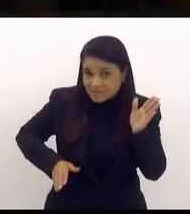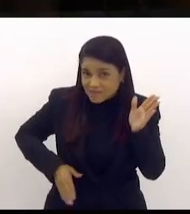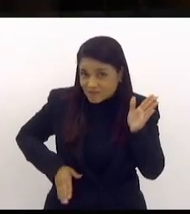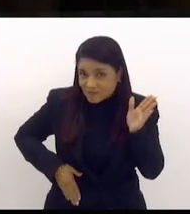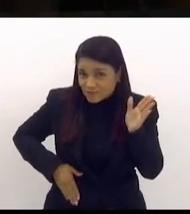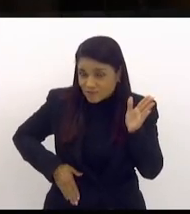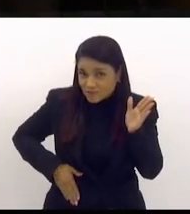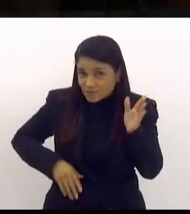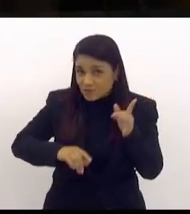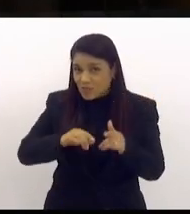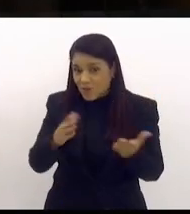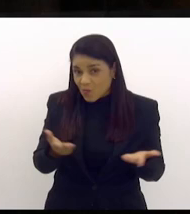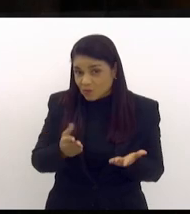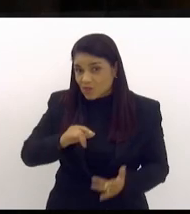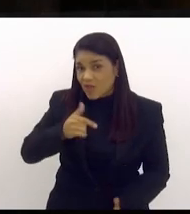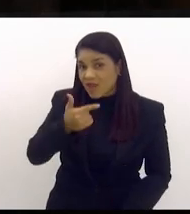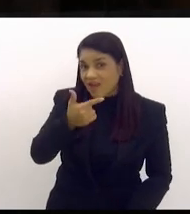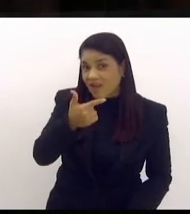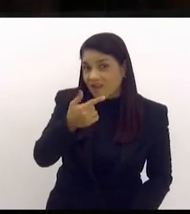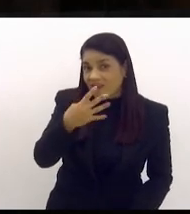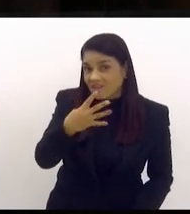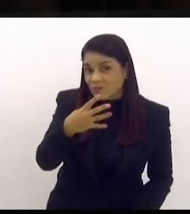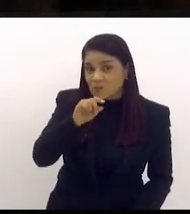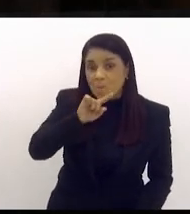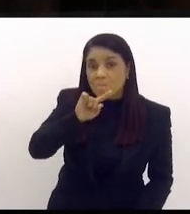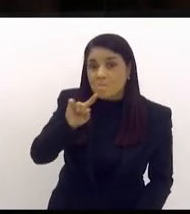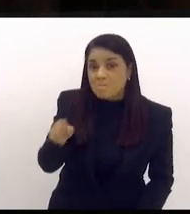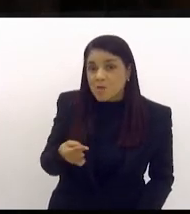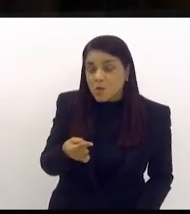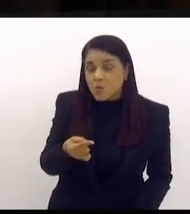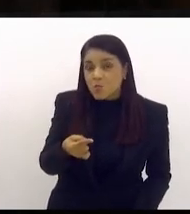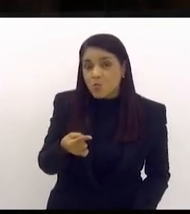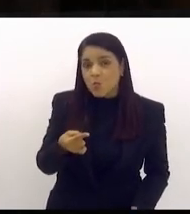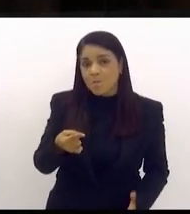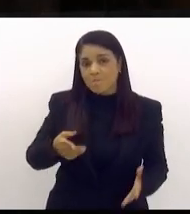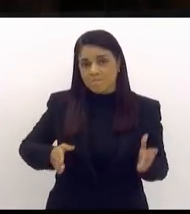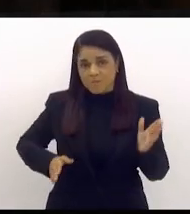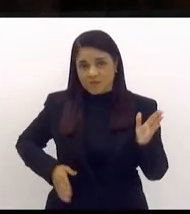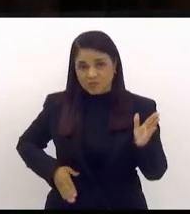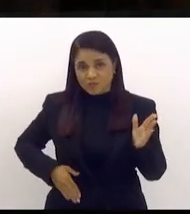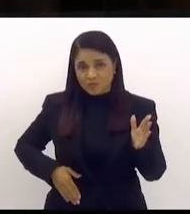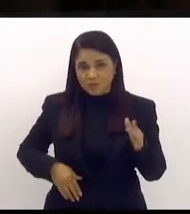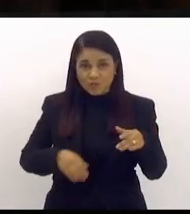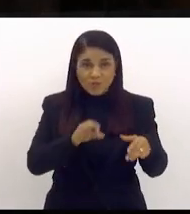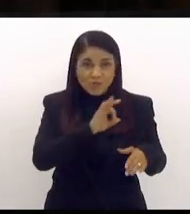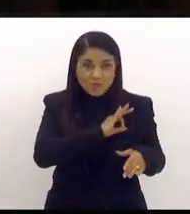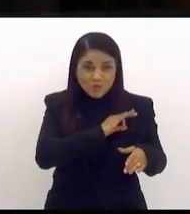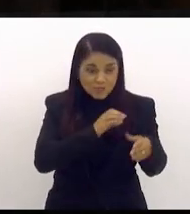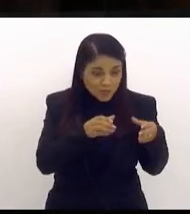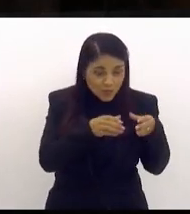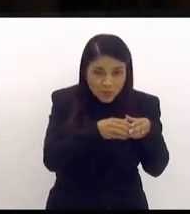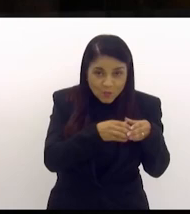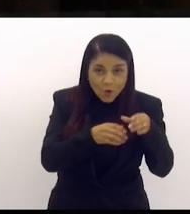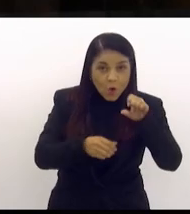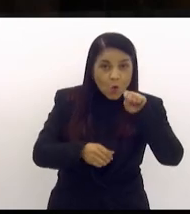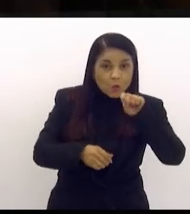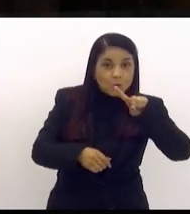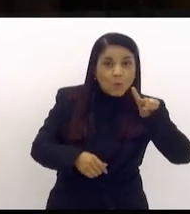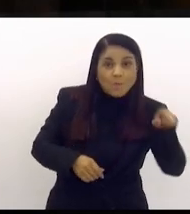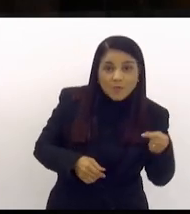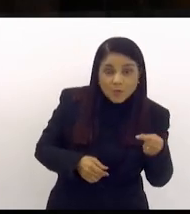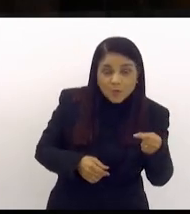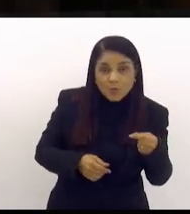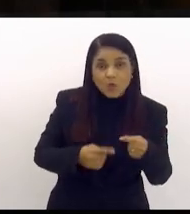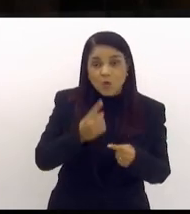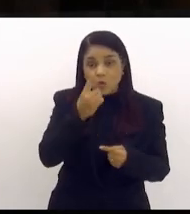mil bandidos. O efetivo da polícia civil são 8 mil e só vai para a rua um terço, de escala,